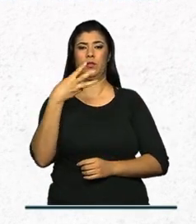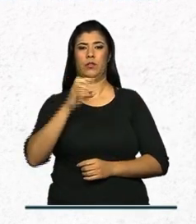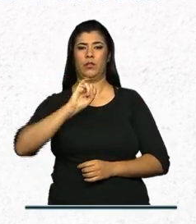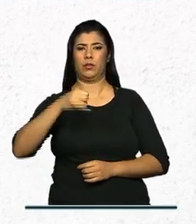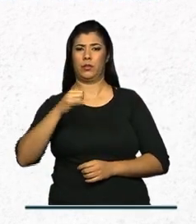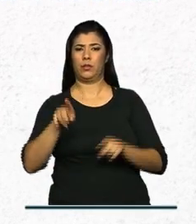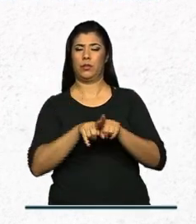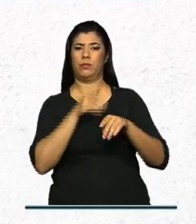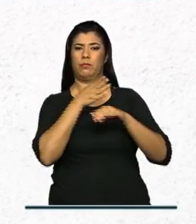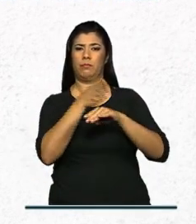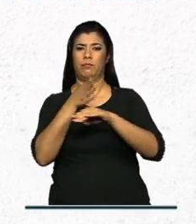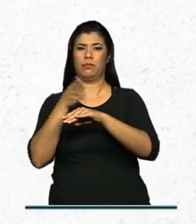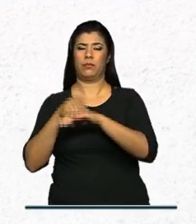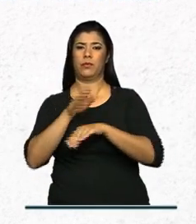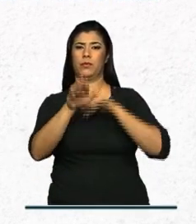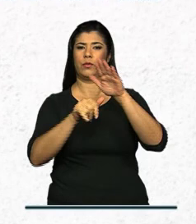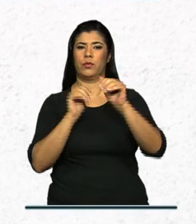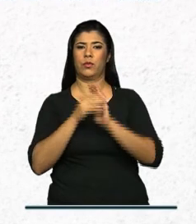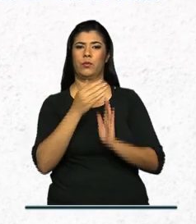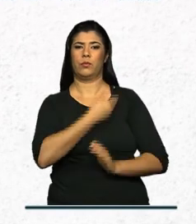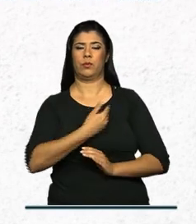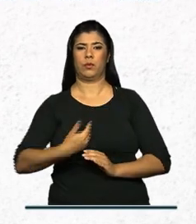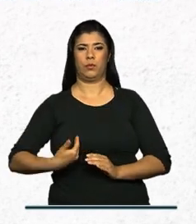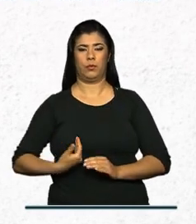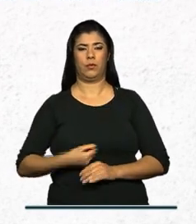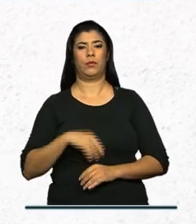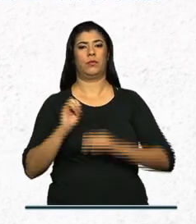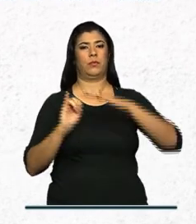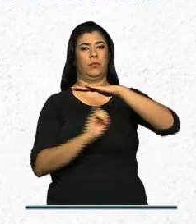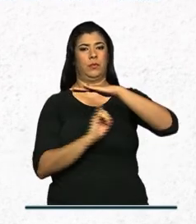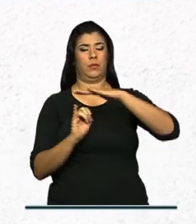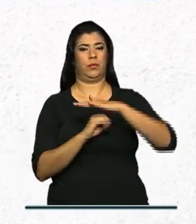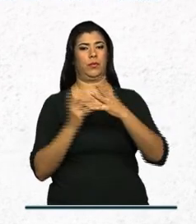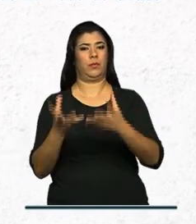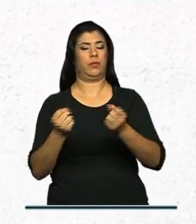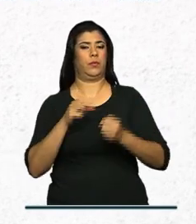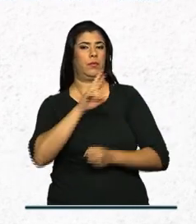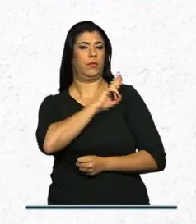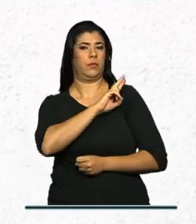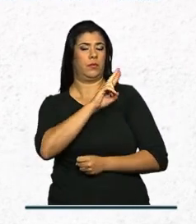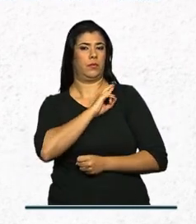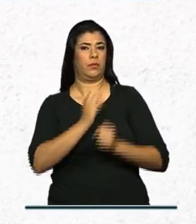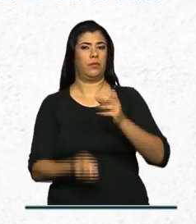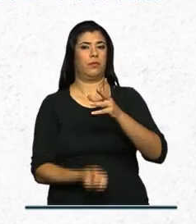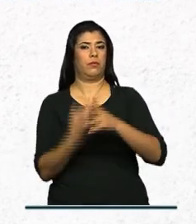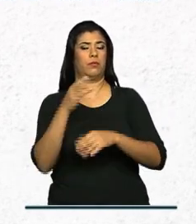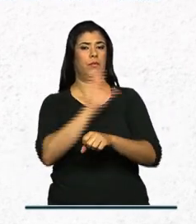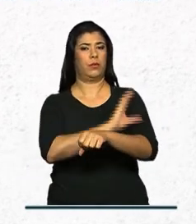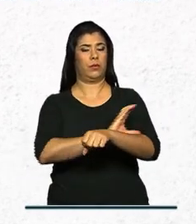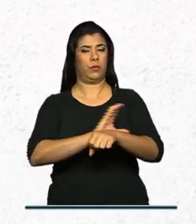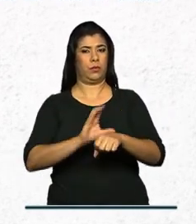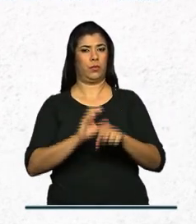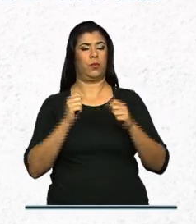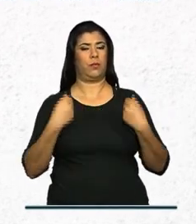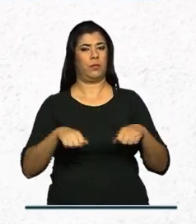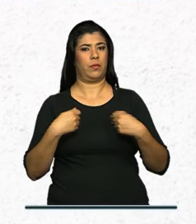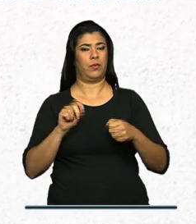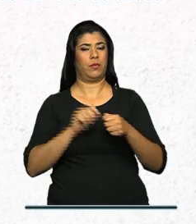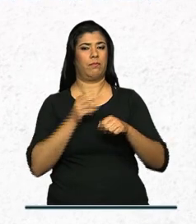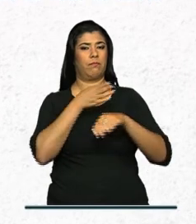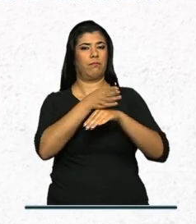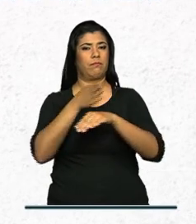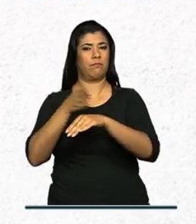janeiro para participar da chamada pública. As instituições que assumirem a responsabilidade de abrir os cursos devem realizar